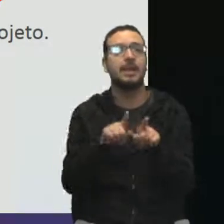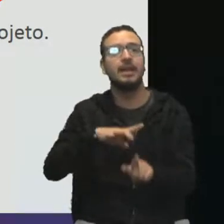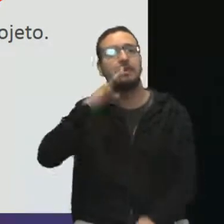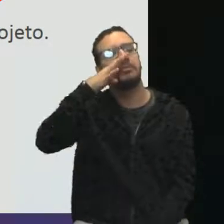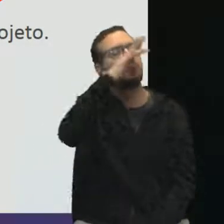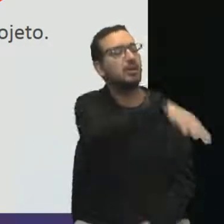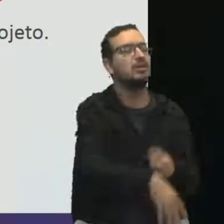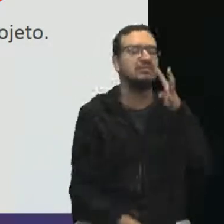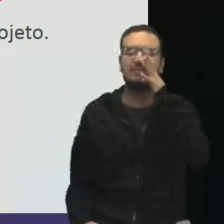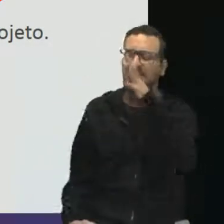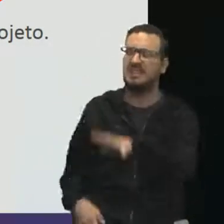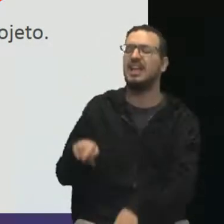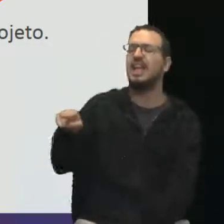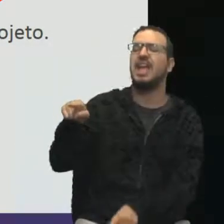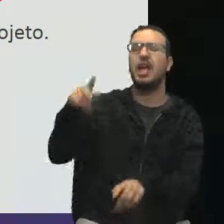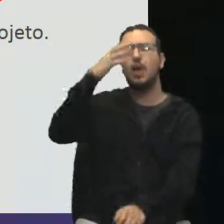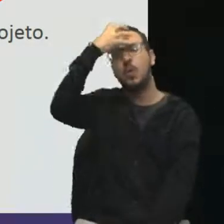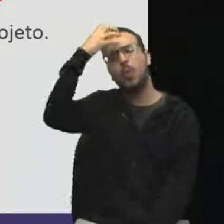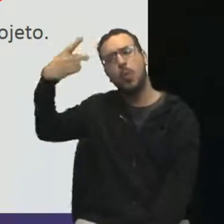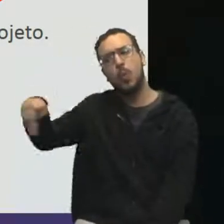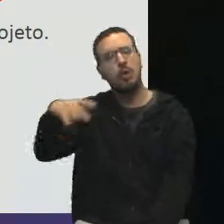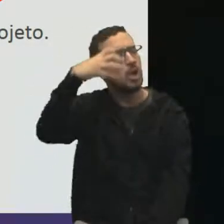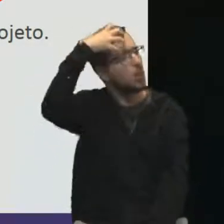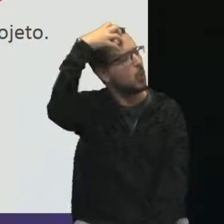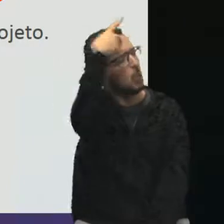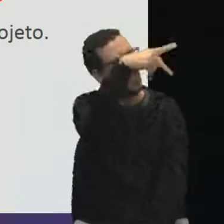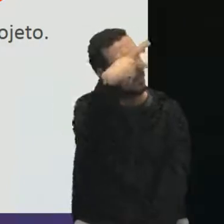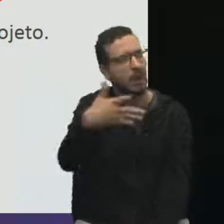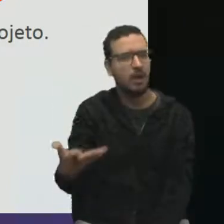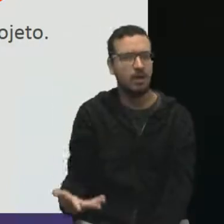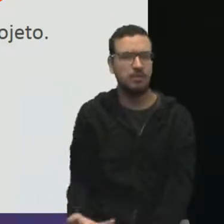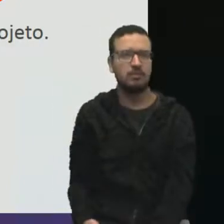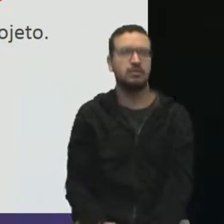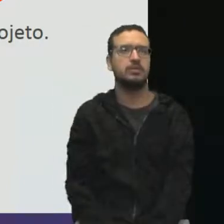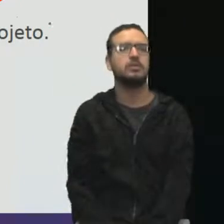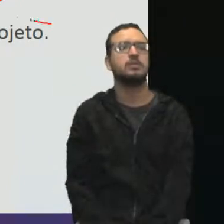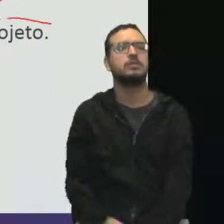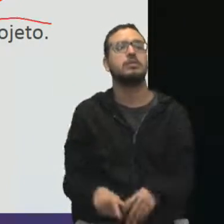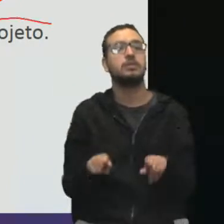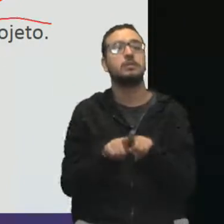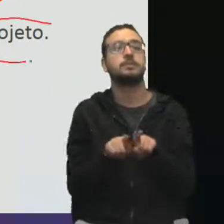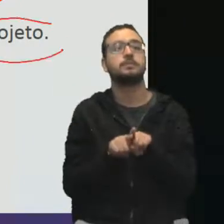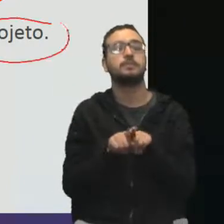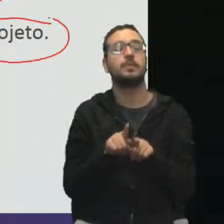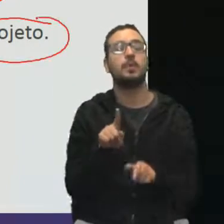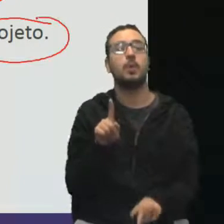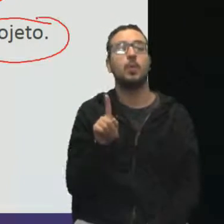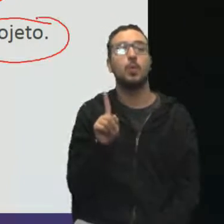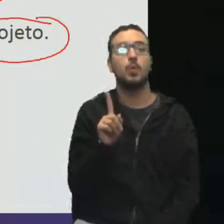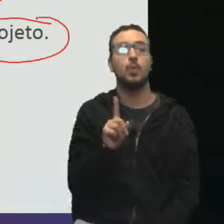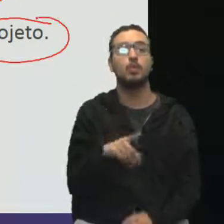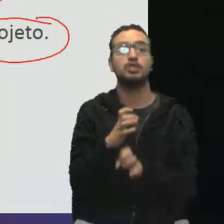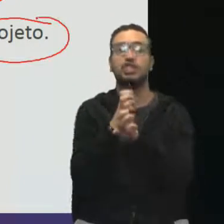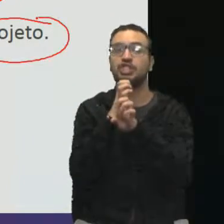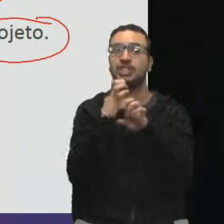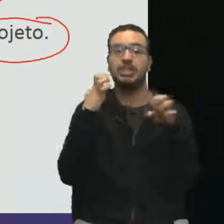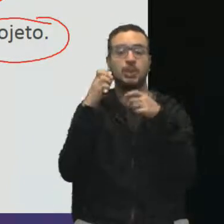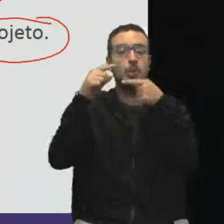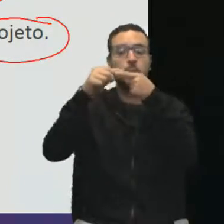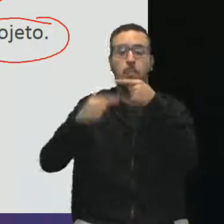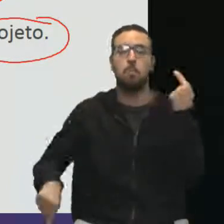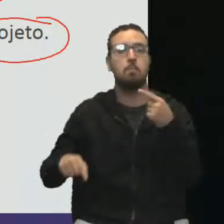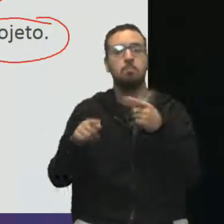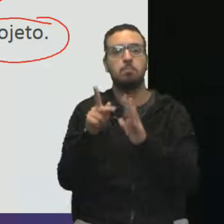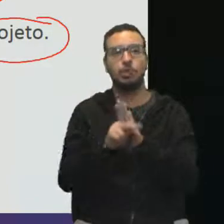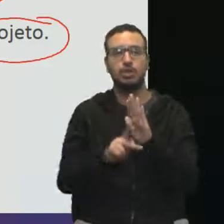Ah, a Maria não fez aquilo. Ah, Alessandra é mal-humorada. Os engenheiros não concordam com o projeto. Os aparelhos